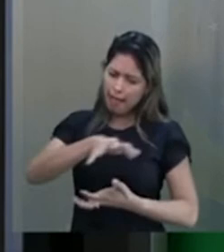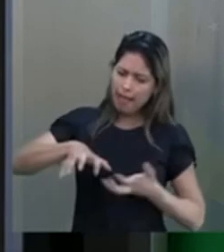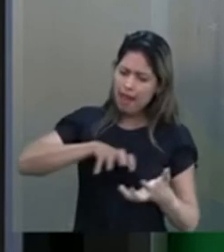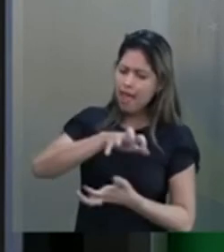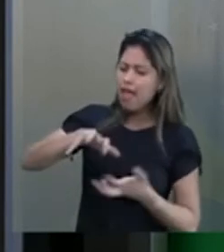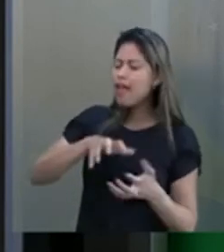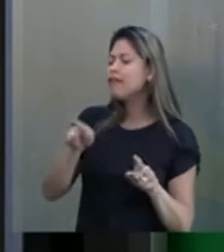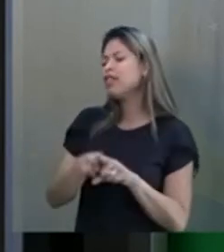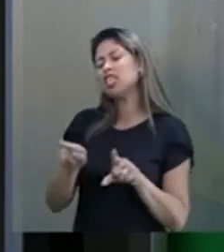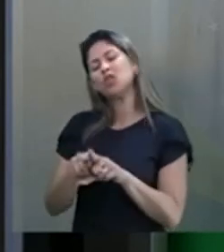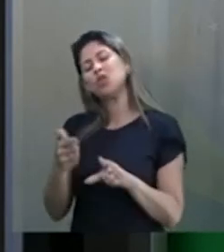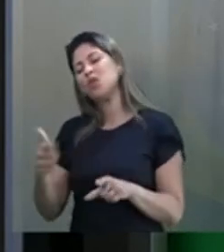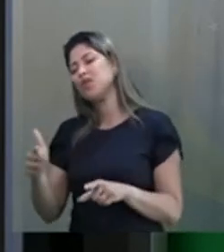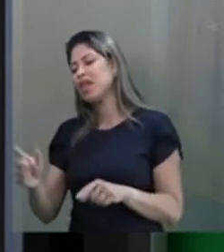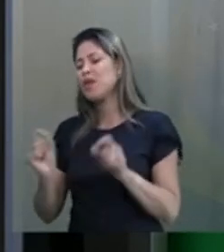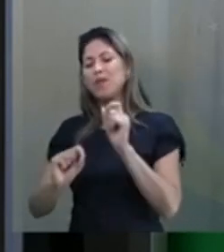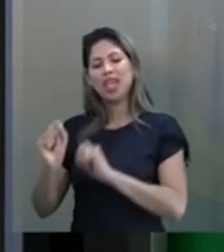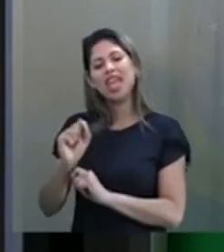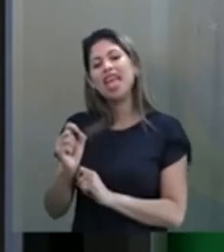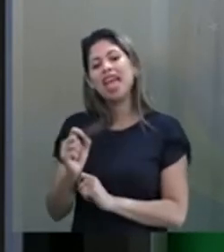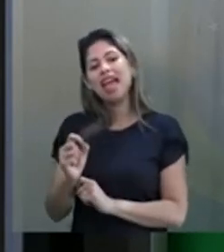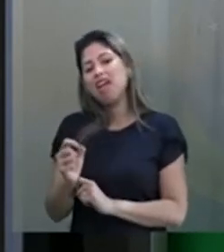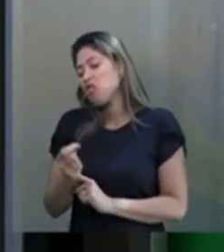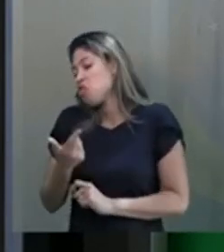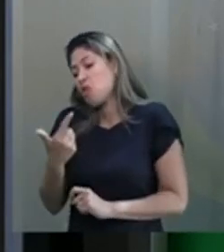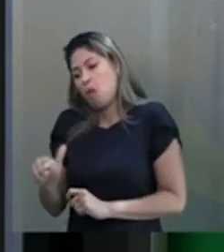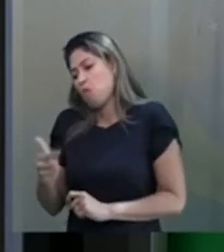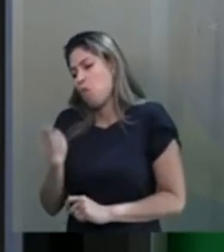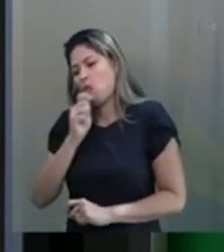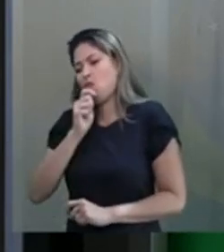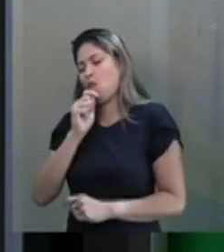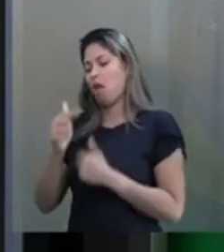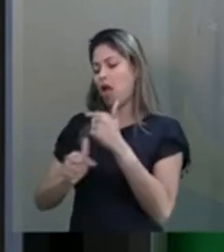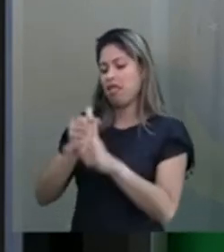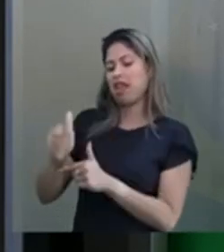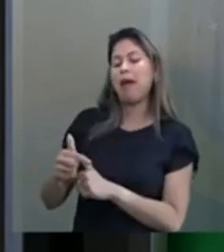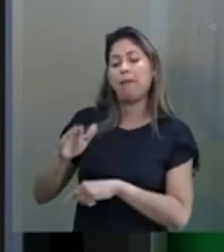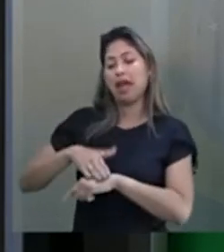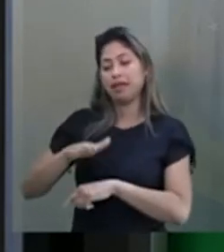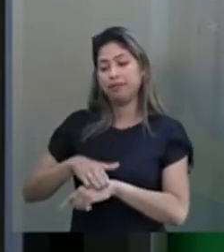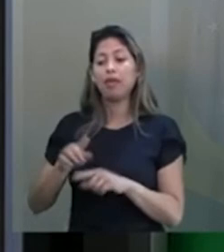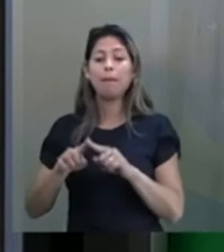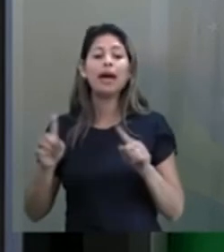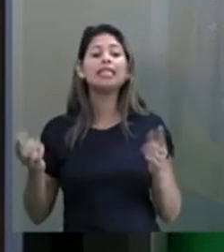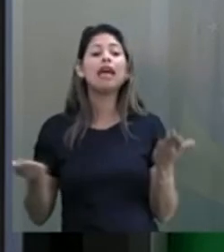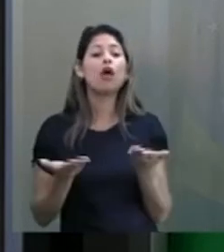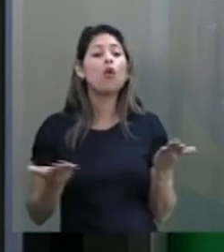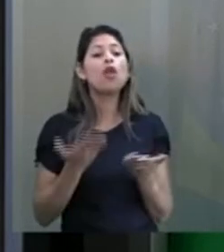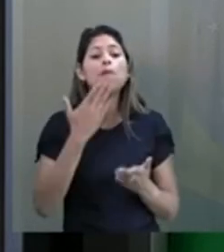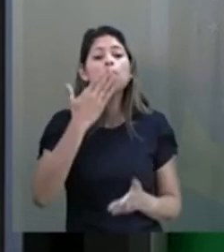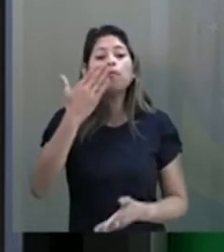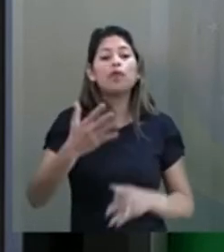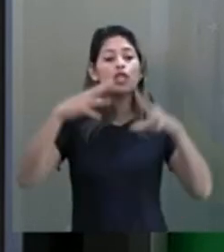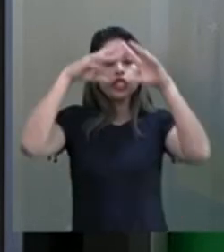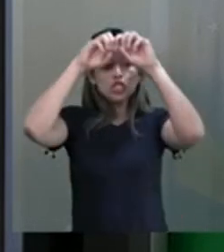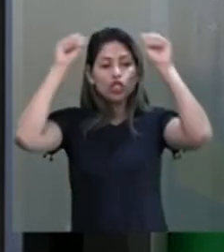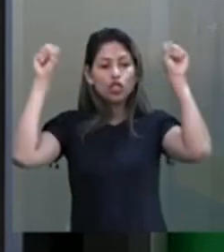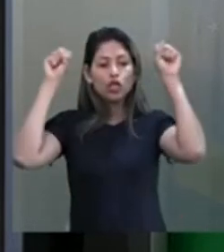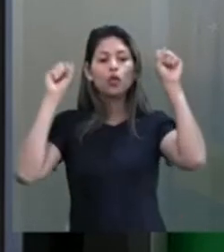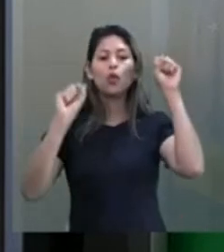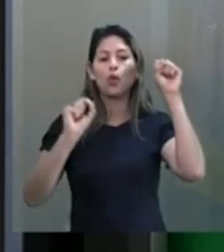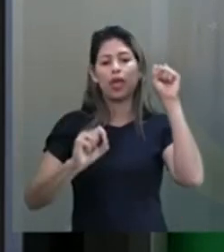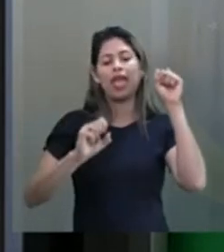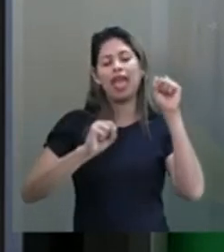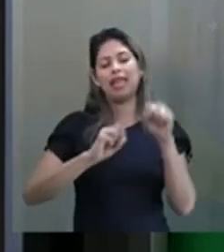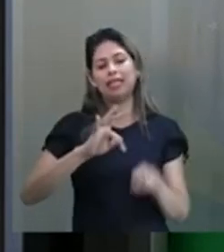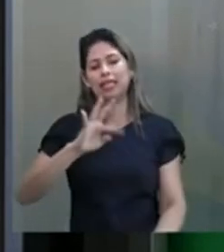trabalhando quando deveriam. Muitas vezes não estão trabalhando quando deveriam. Agora um pedido para o Supremo Tribunal Federal da Magistratura para